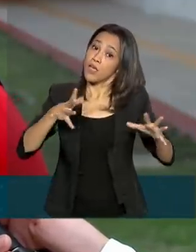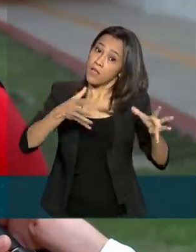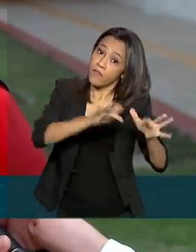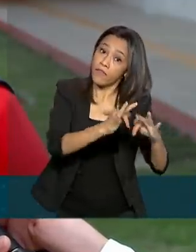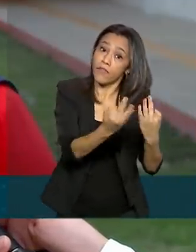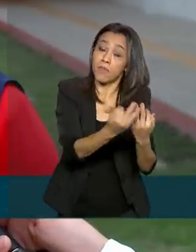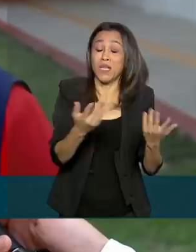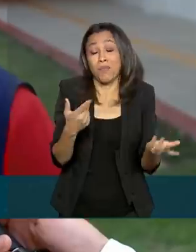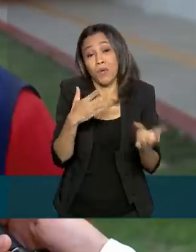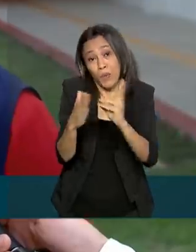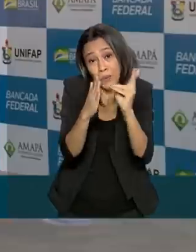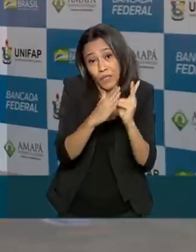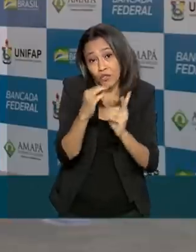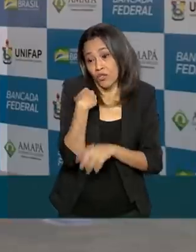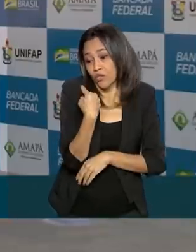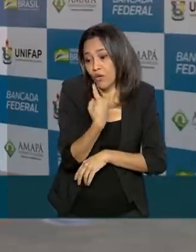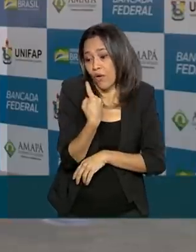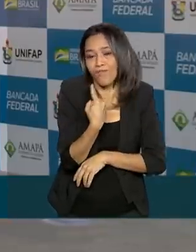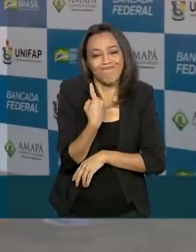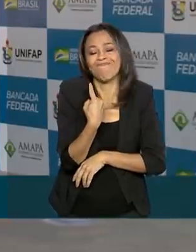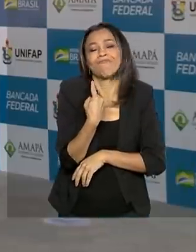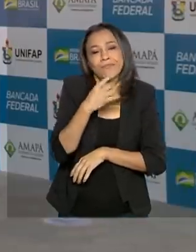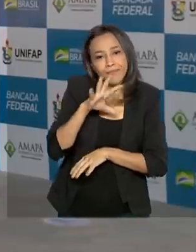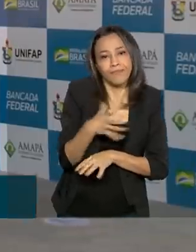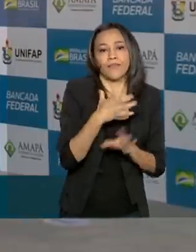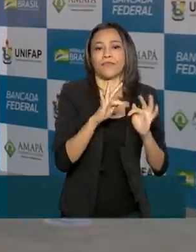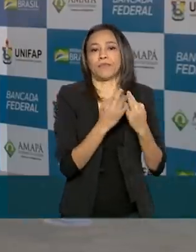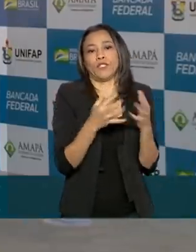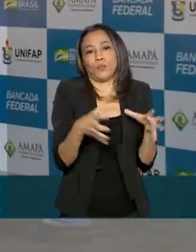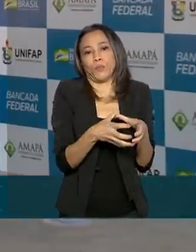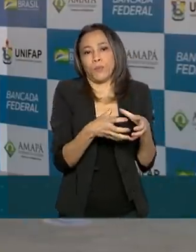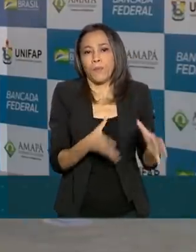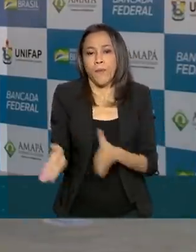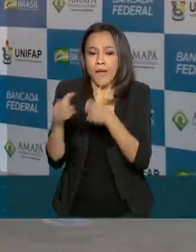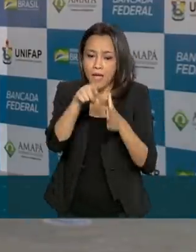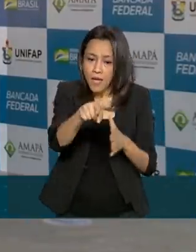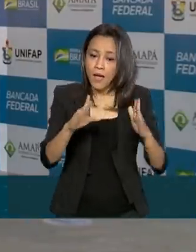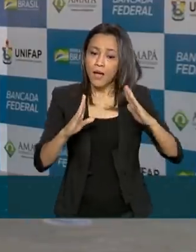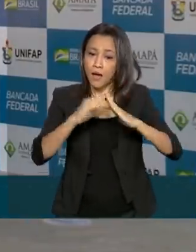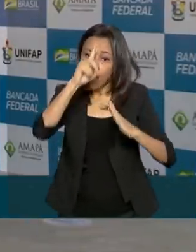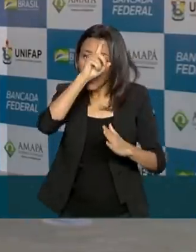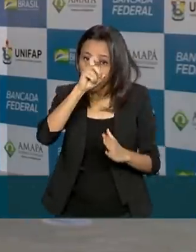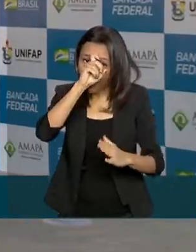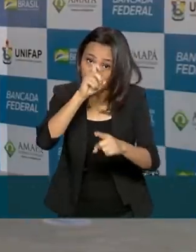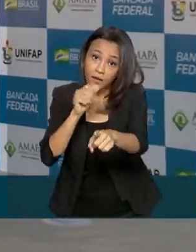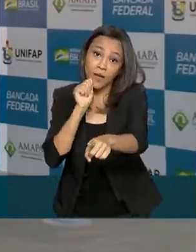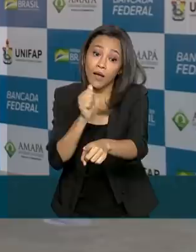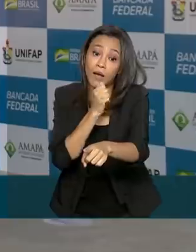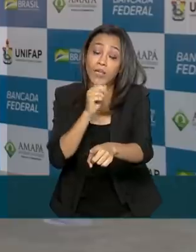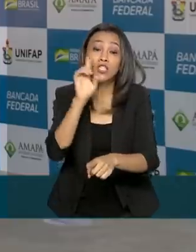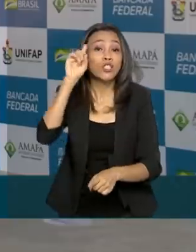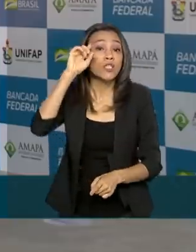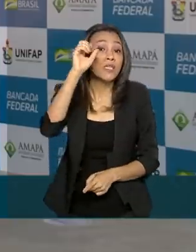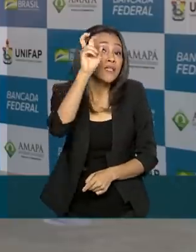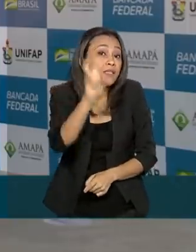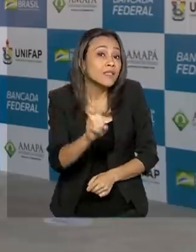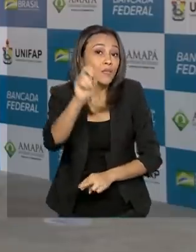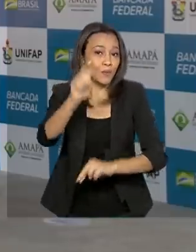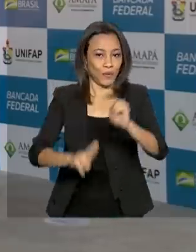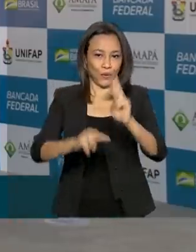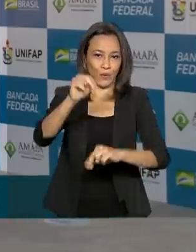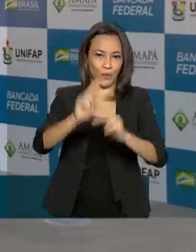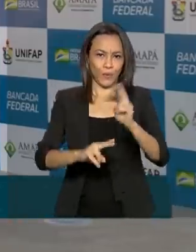sabe que o índio não anda sozinho. O hospital da Universidade Federal do Amapá foi inaugurado no dia 5 de junho. Em apenas